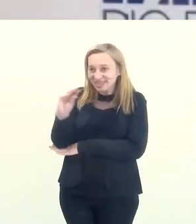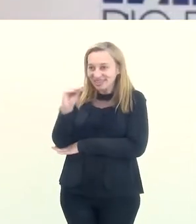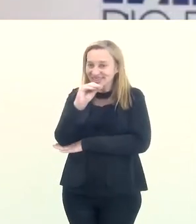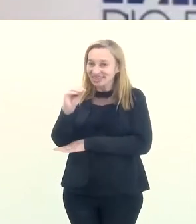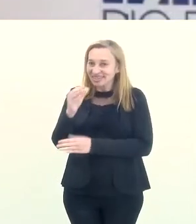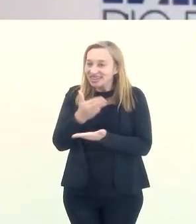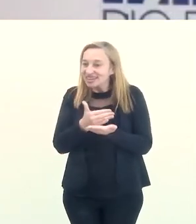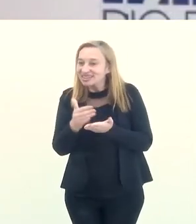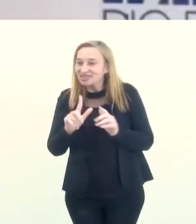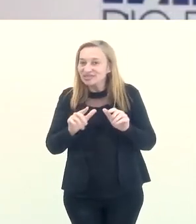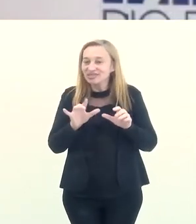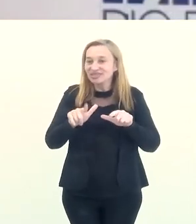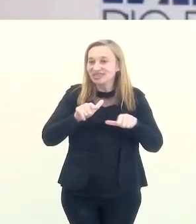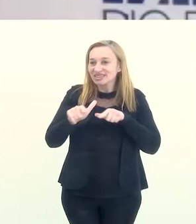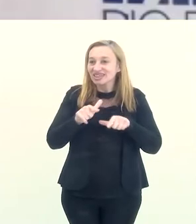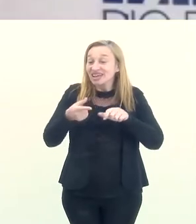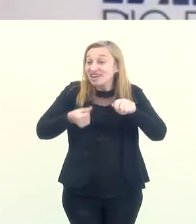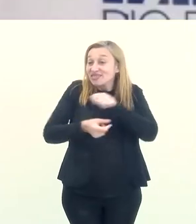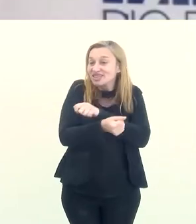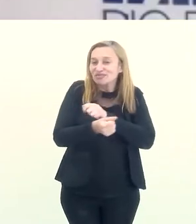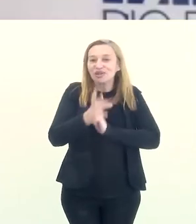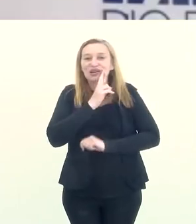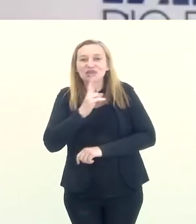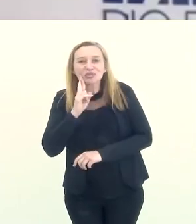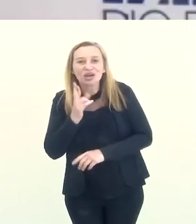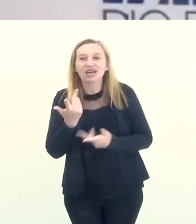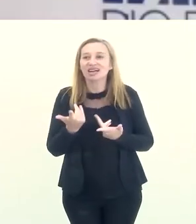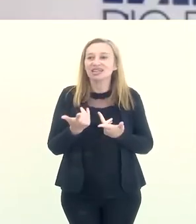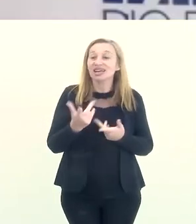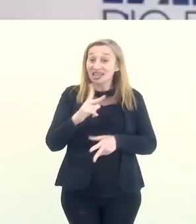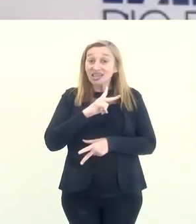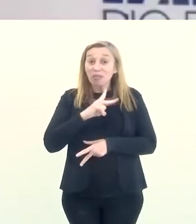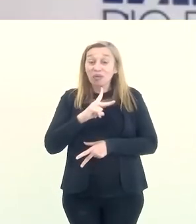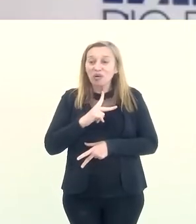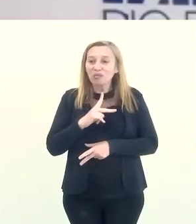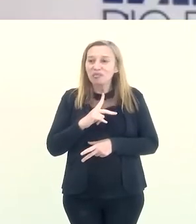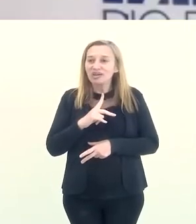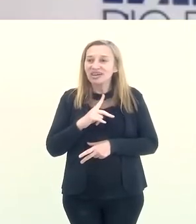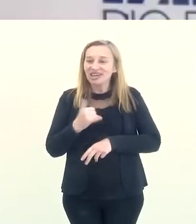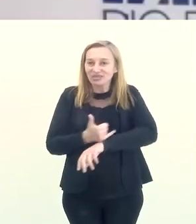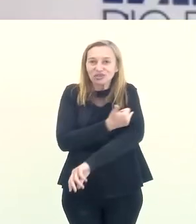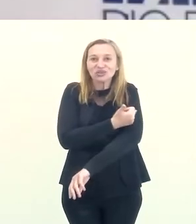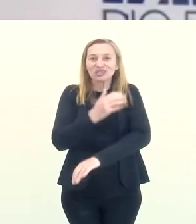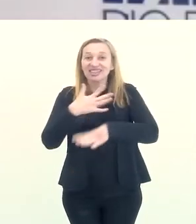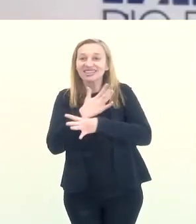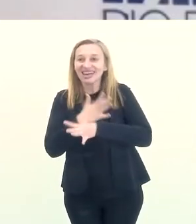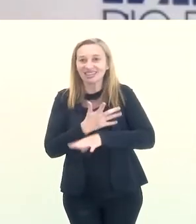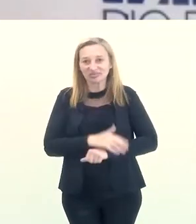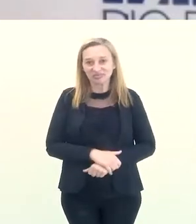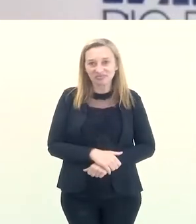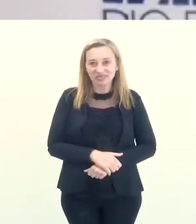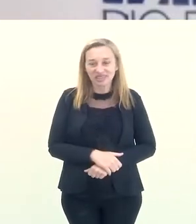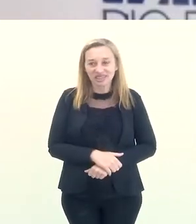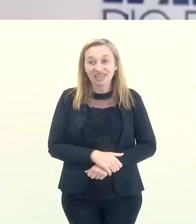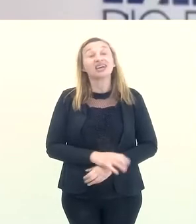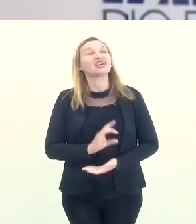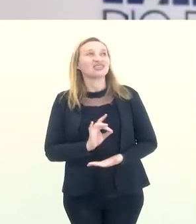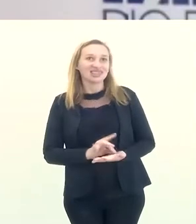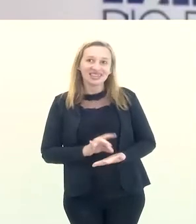da entrada dele em funcionamento em termos de investimentos em restaurantes e na própria infraestrutura da cidade?